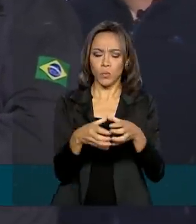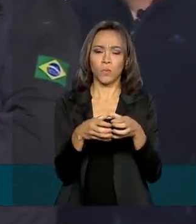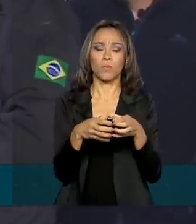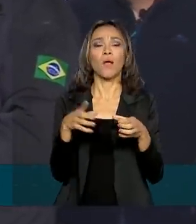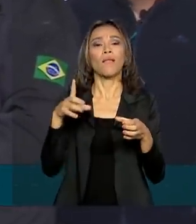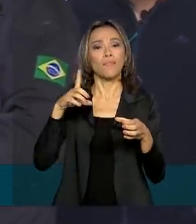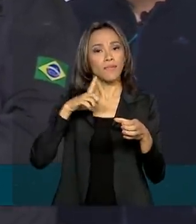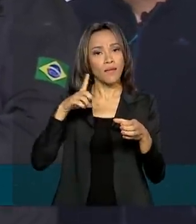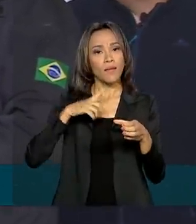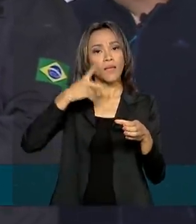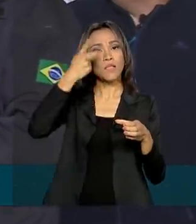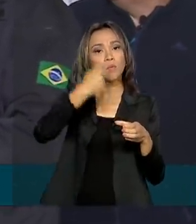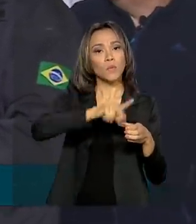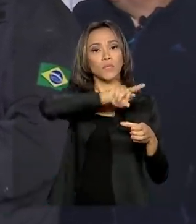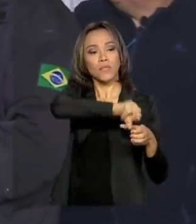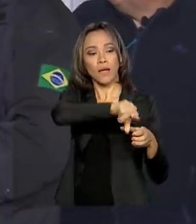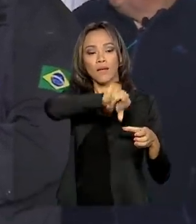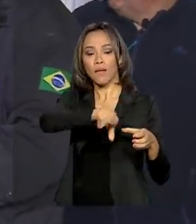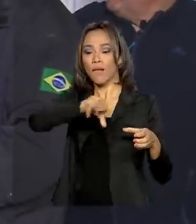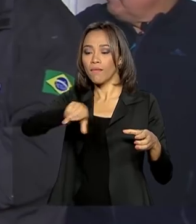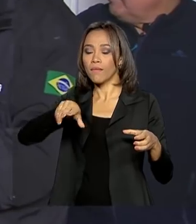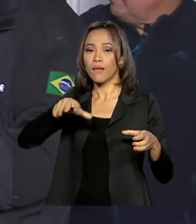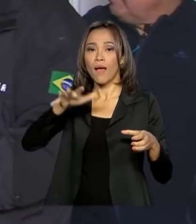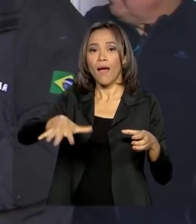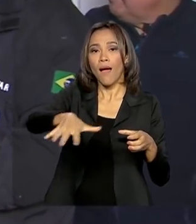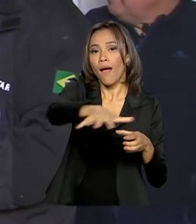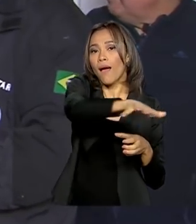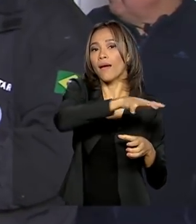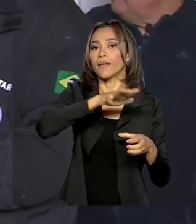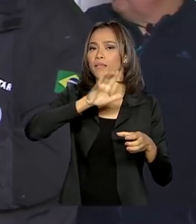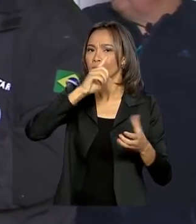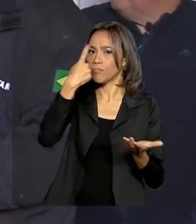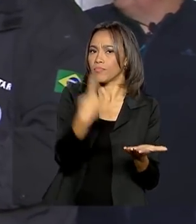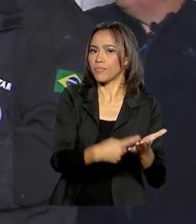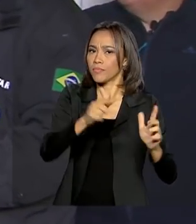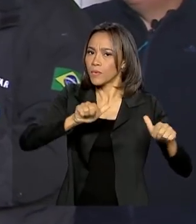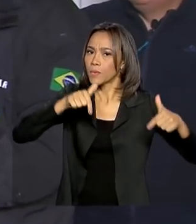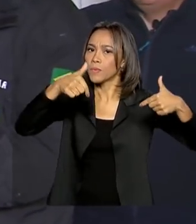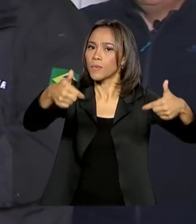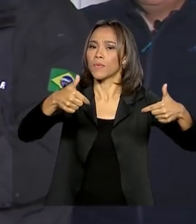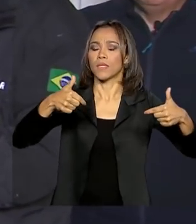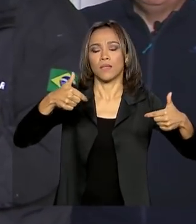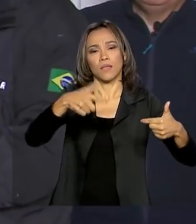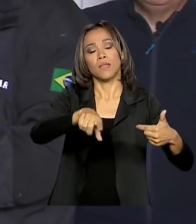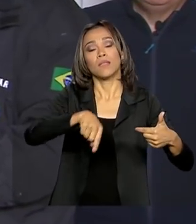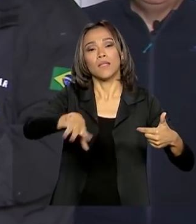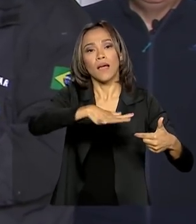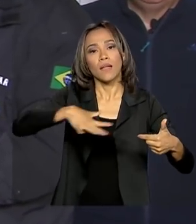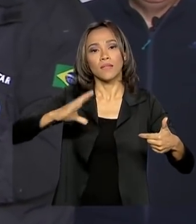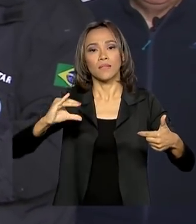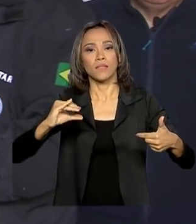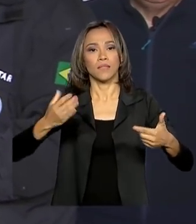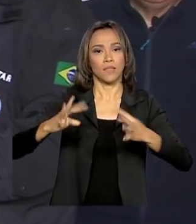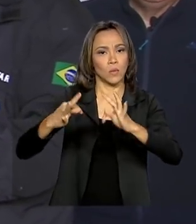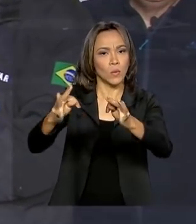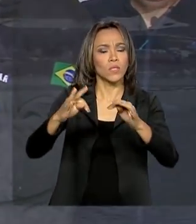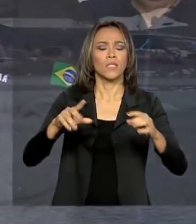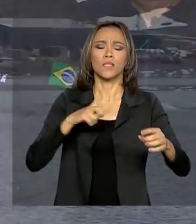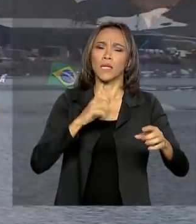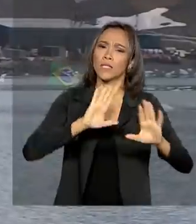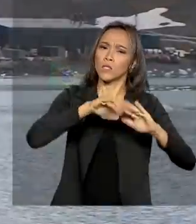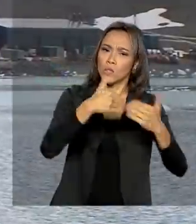têm as suas áreas específicas voltadas para essa atividade da ciência e tecnologia, assim como escolas de ponta,